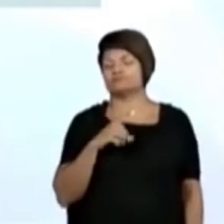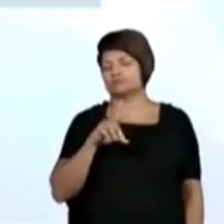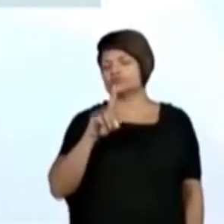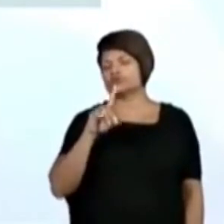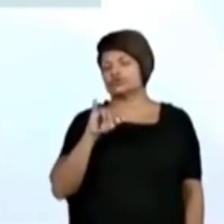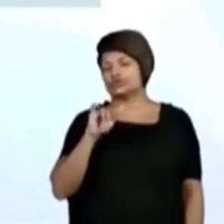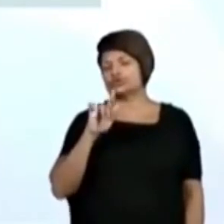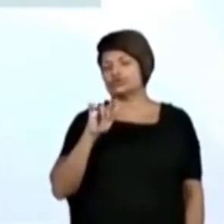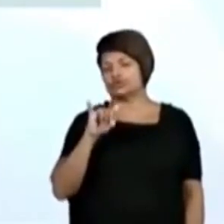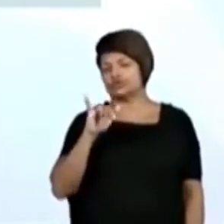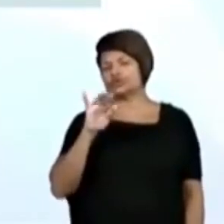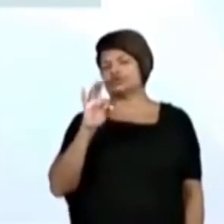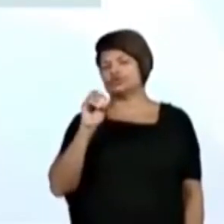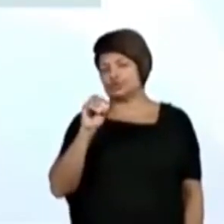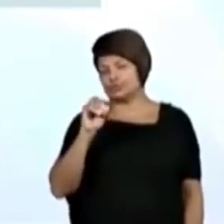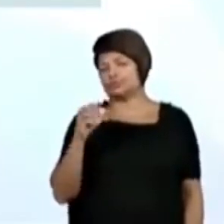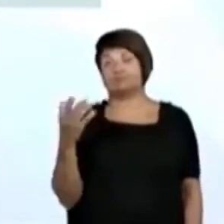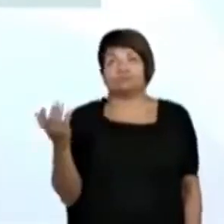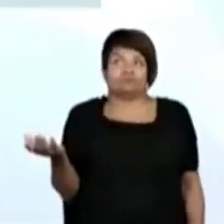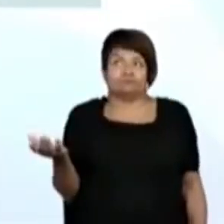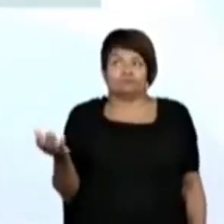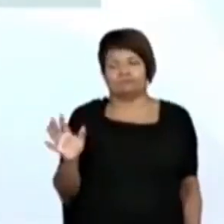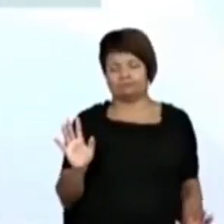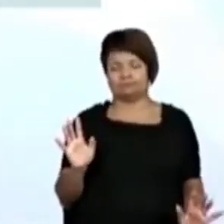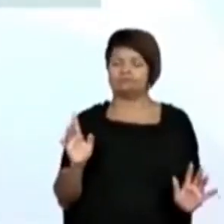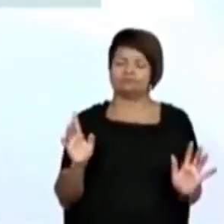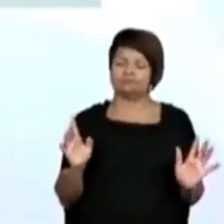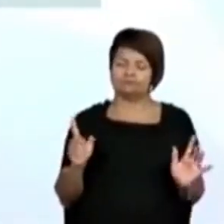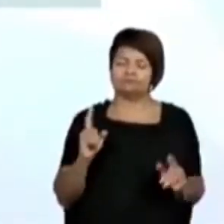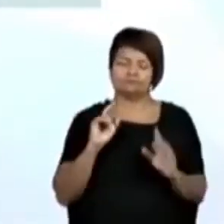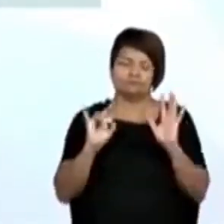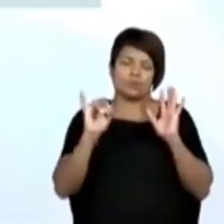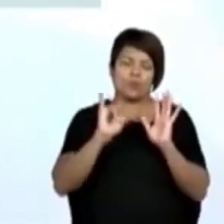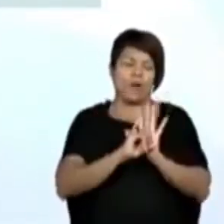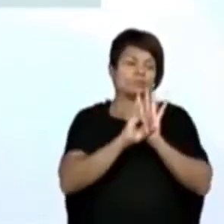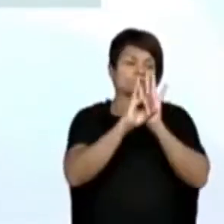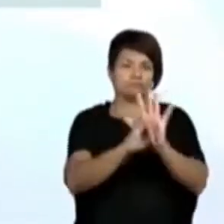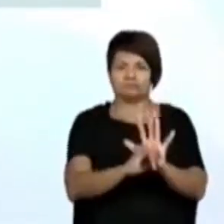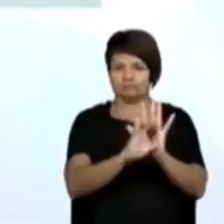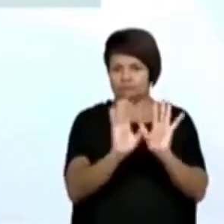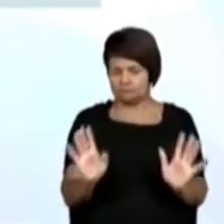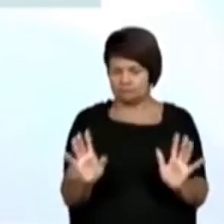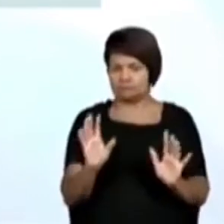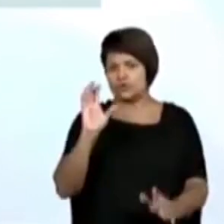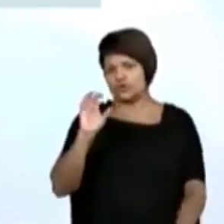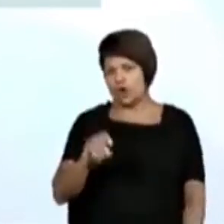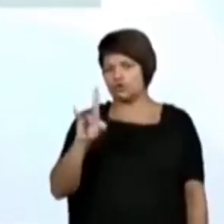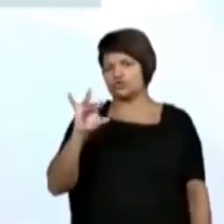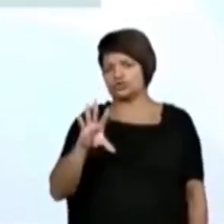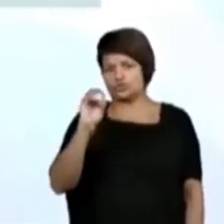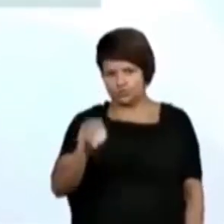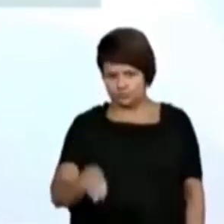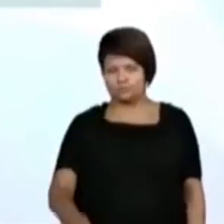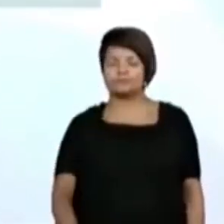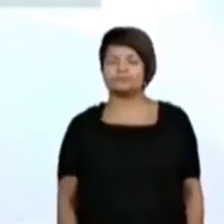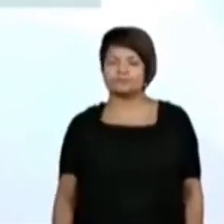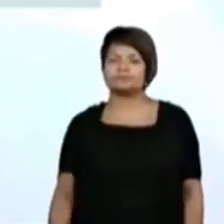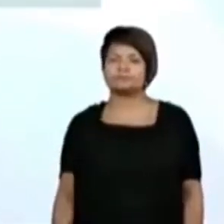Tá bom? Então, também é uma identificação, um código. Certo, galera? E aí?